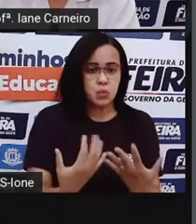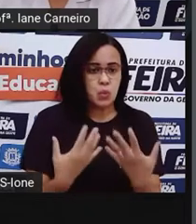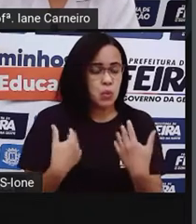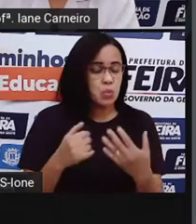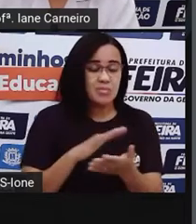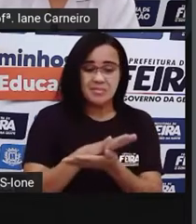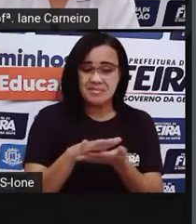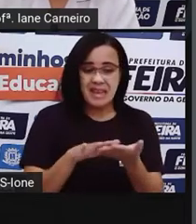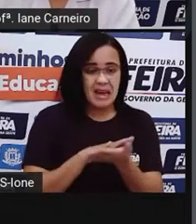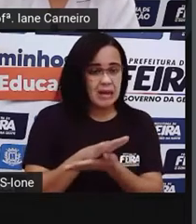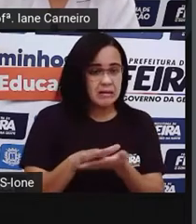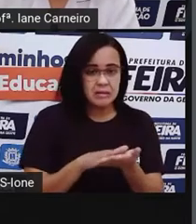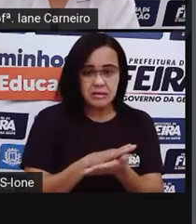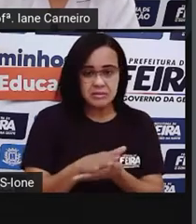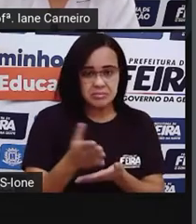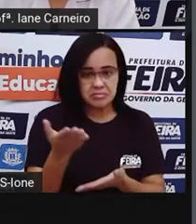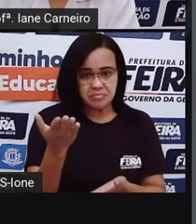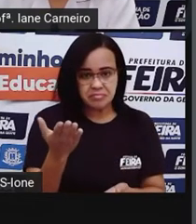galinha.